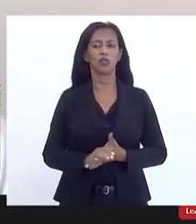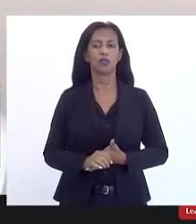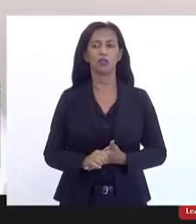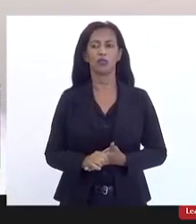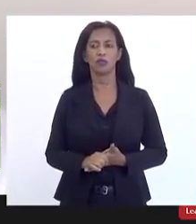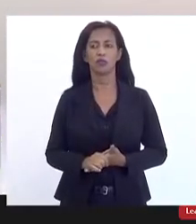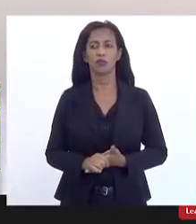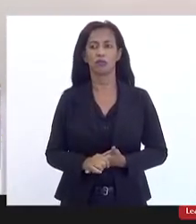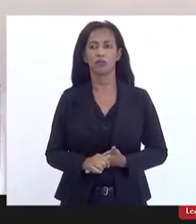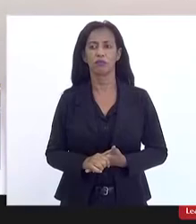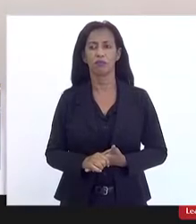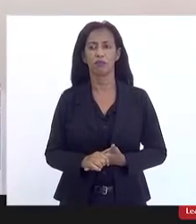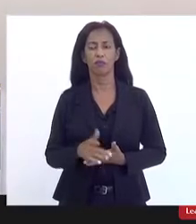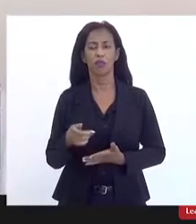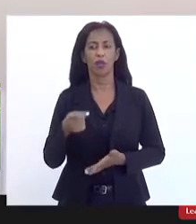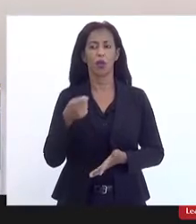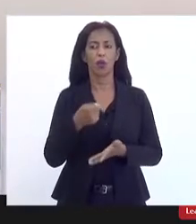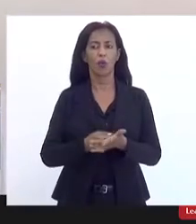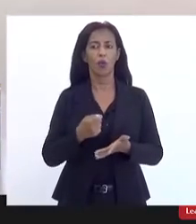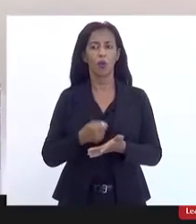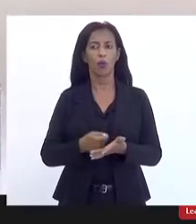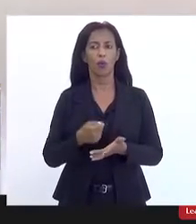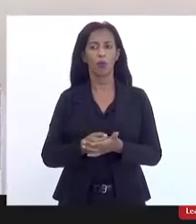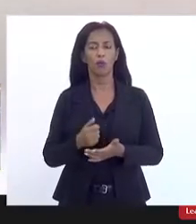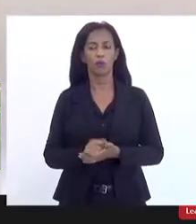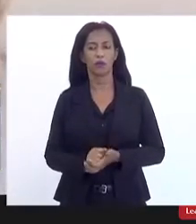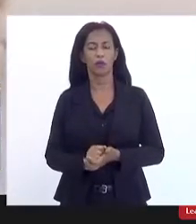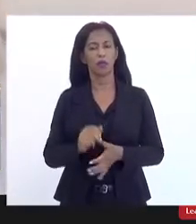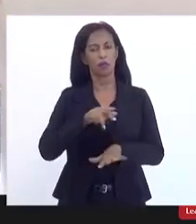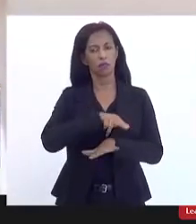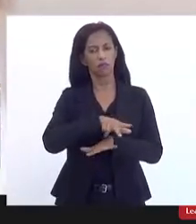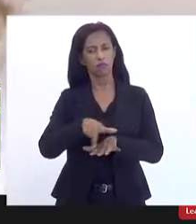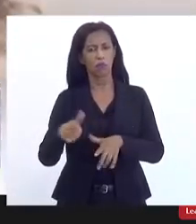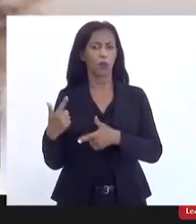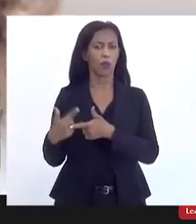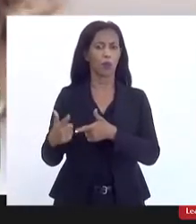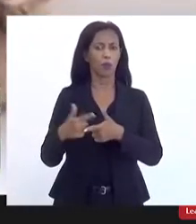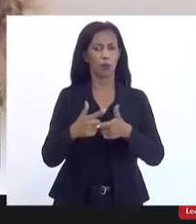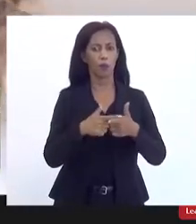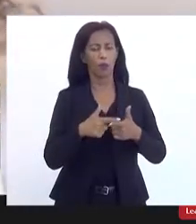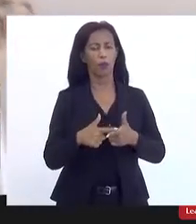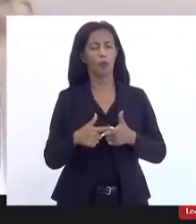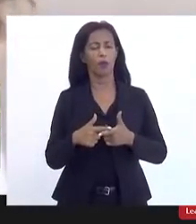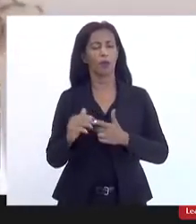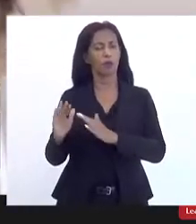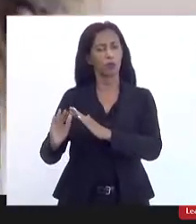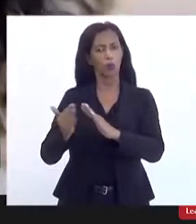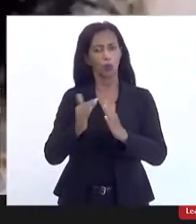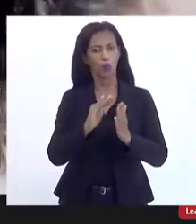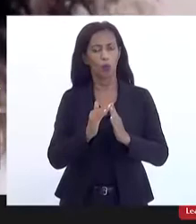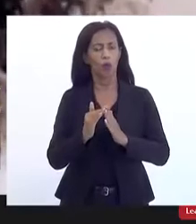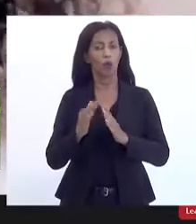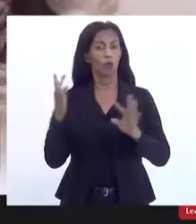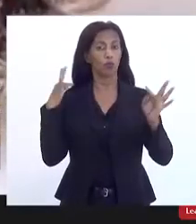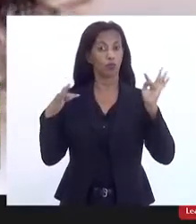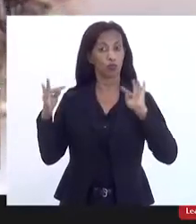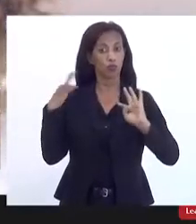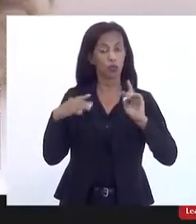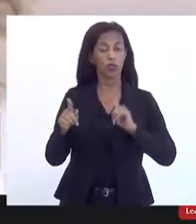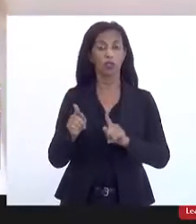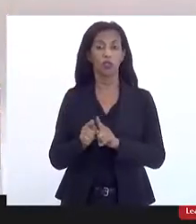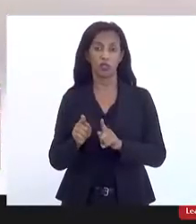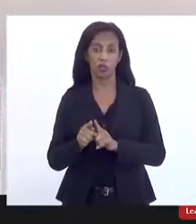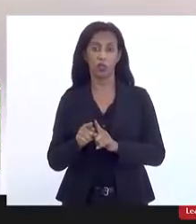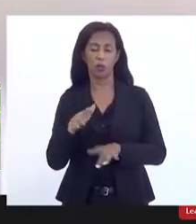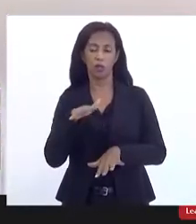que não há cobrança de taxas porém há vários problemas de contaminação de moradores de turistas haja